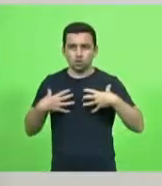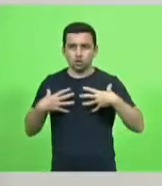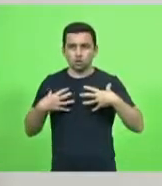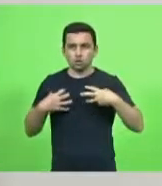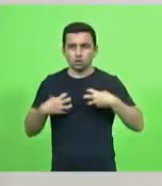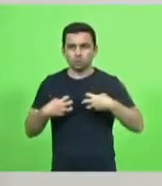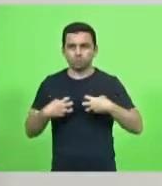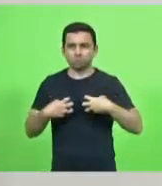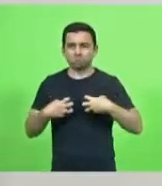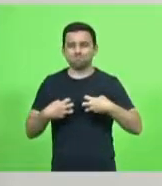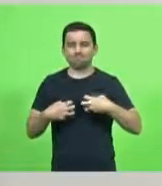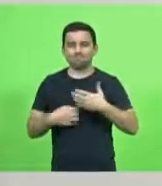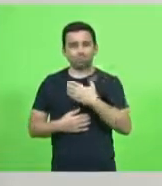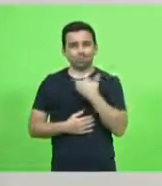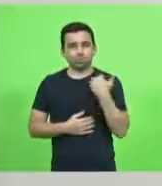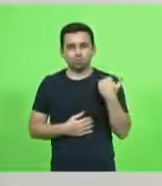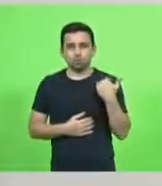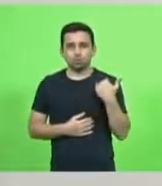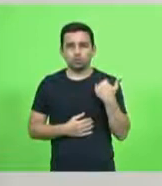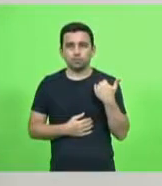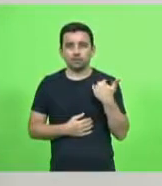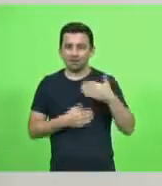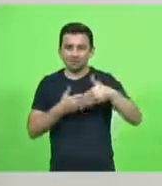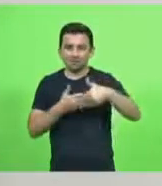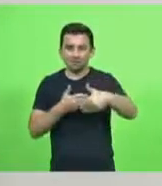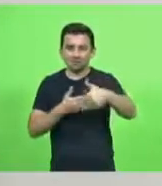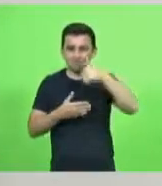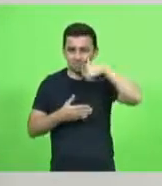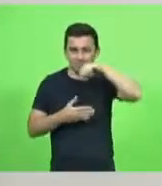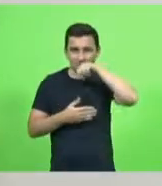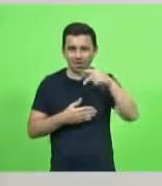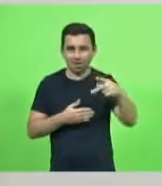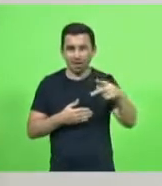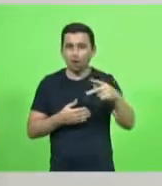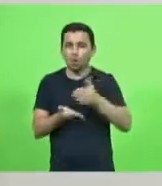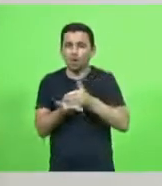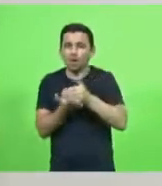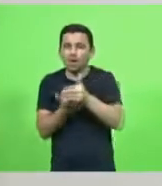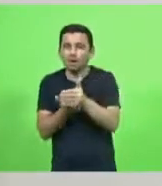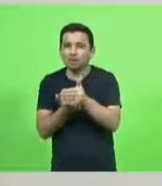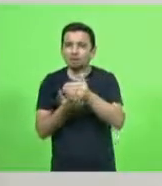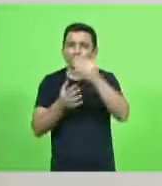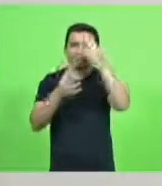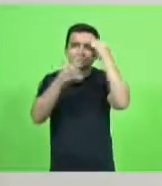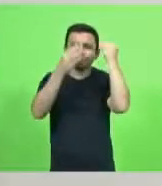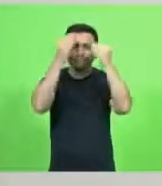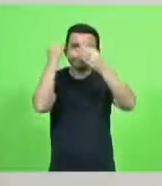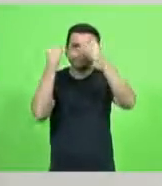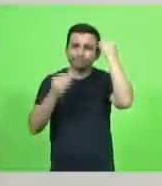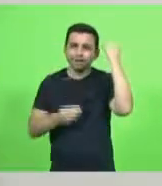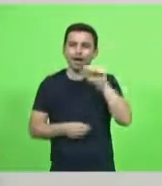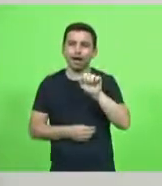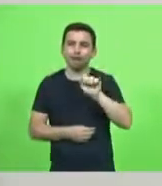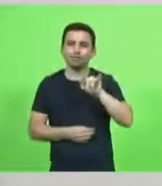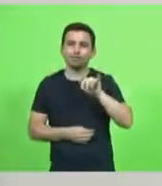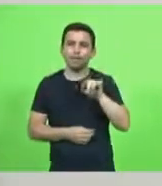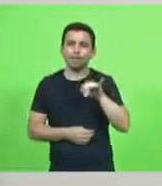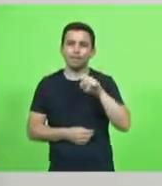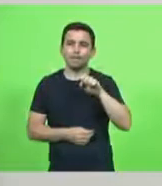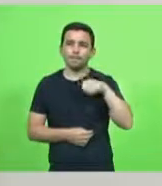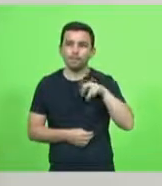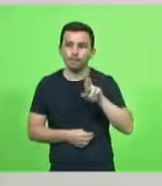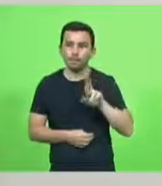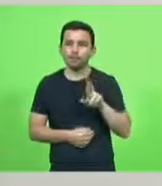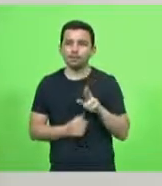e a partir daí mamãe começou a desenvolver o Alzheimer o Alzheimer pegou mamãe mas tinha uma